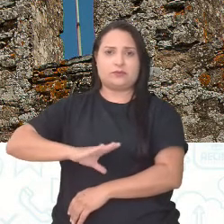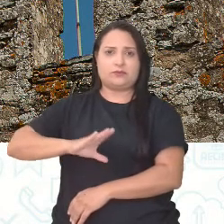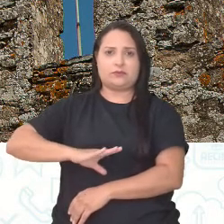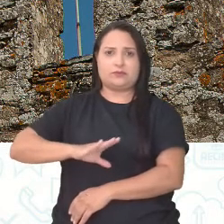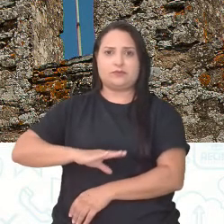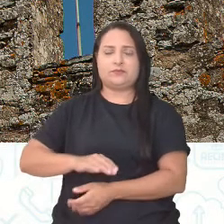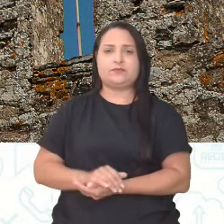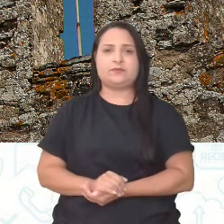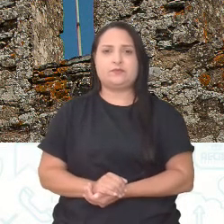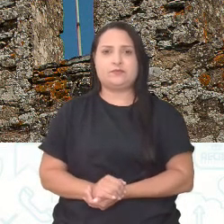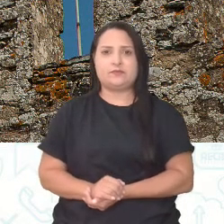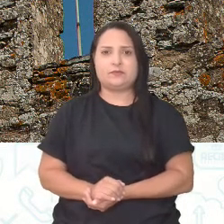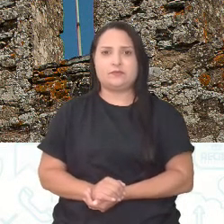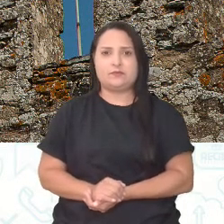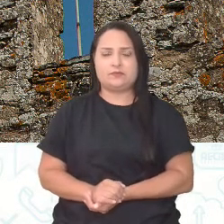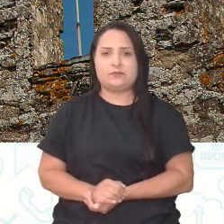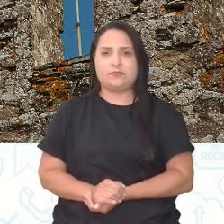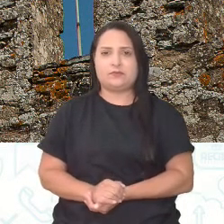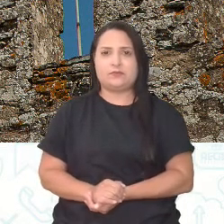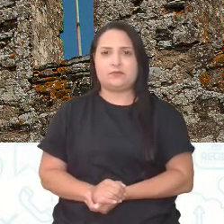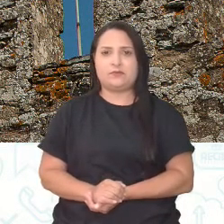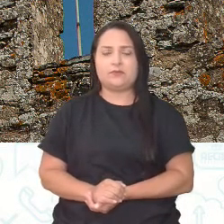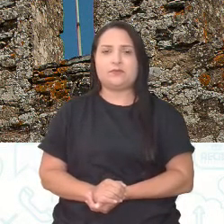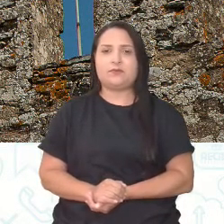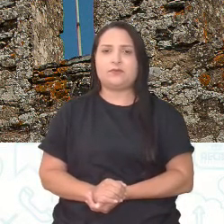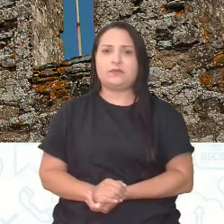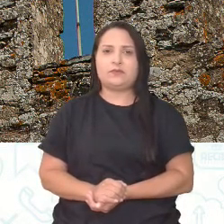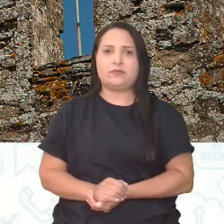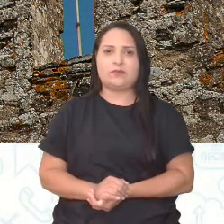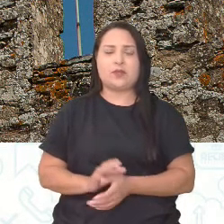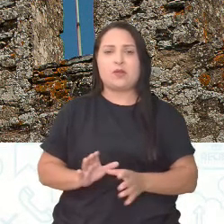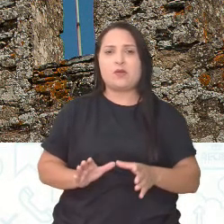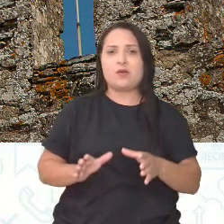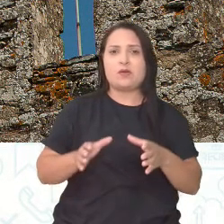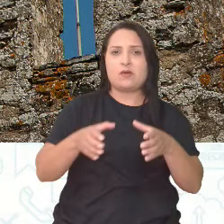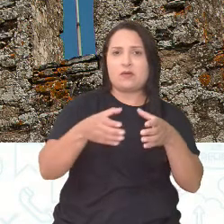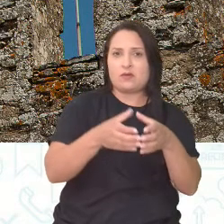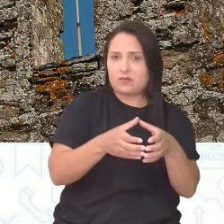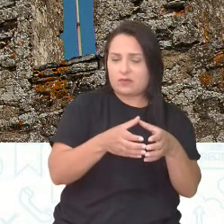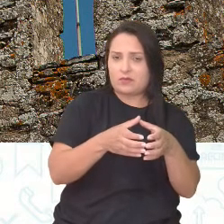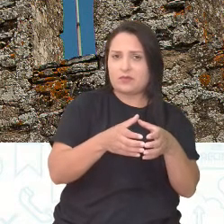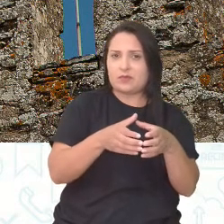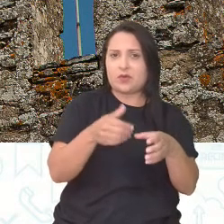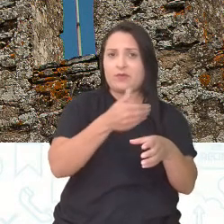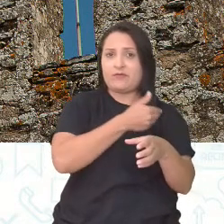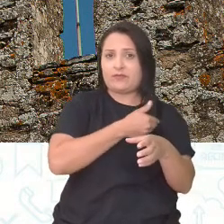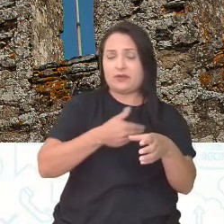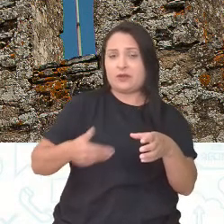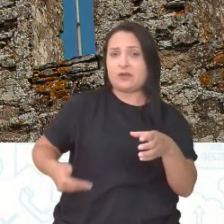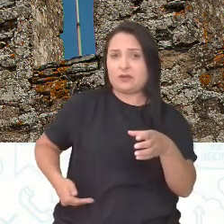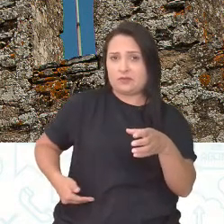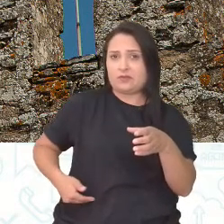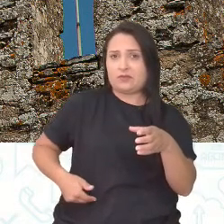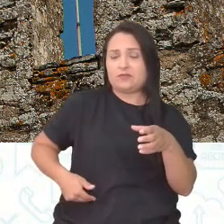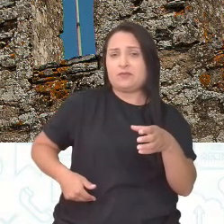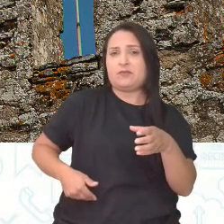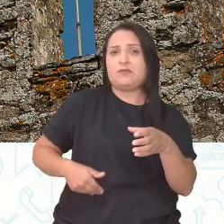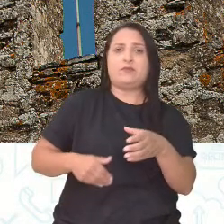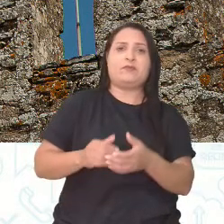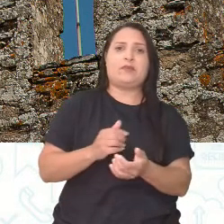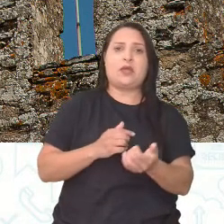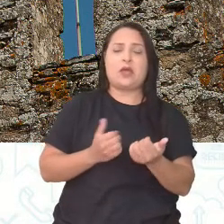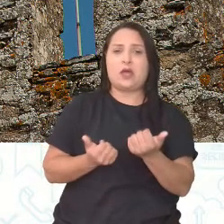essa junta governativa, melhor dizendo, Assumem lá o poder e ficam